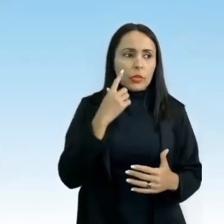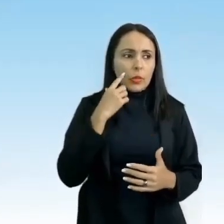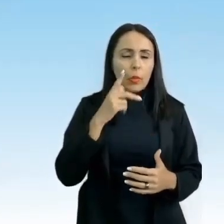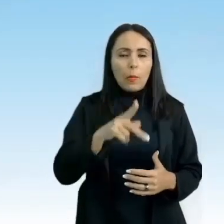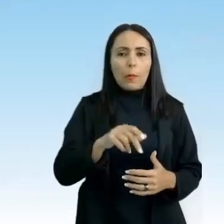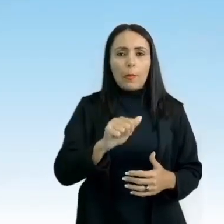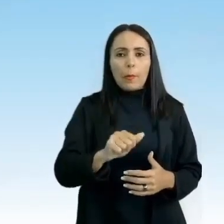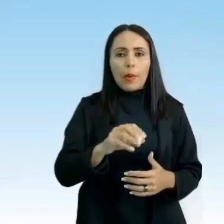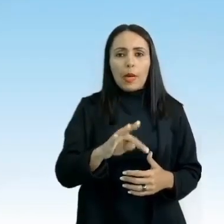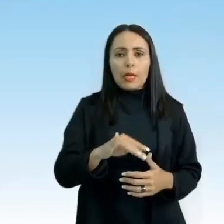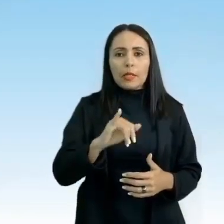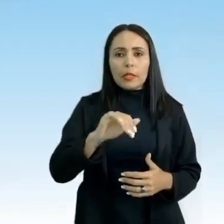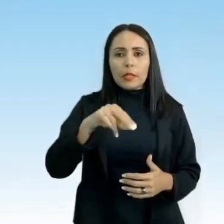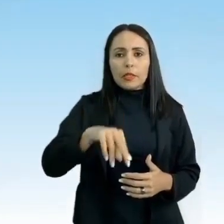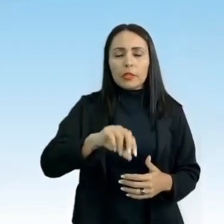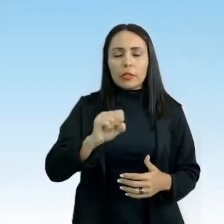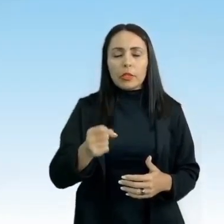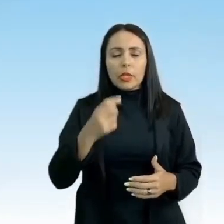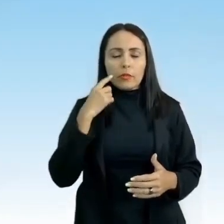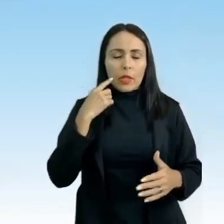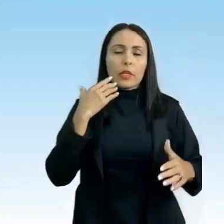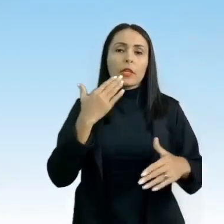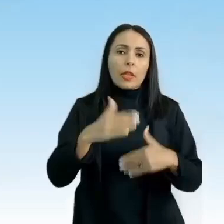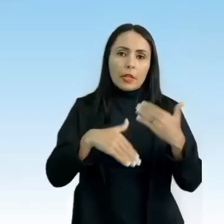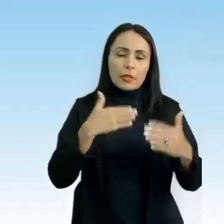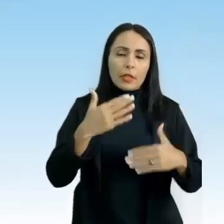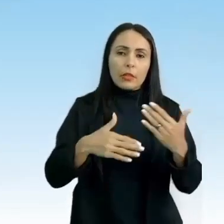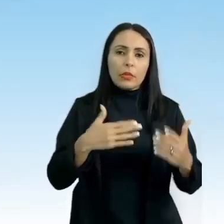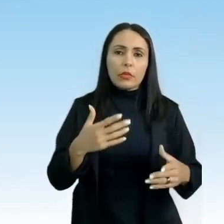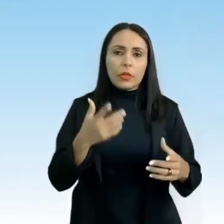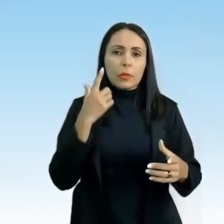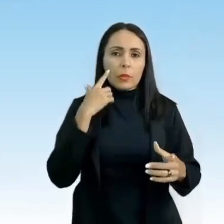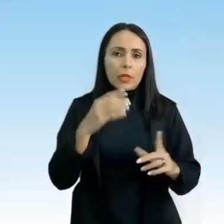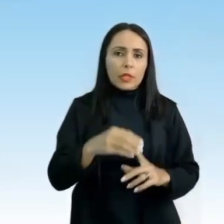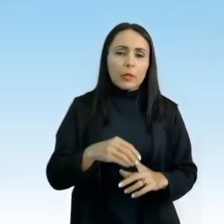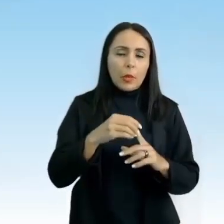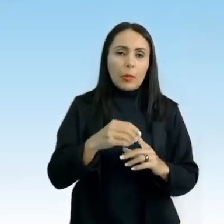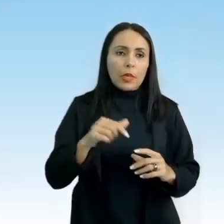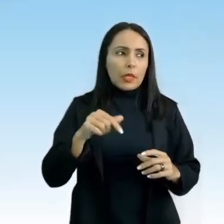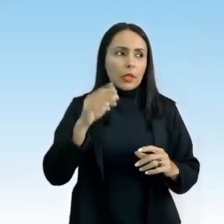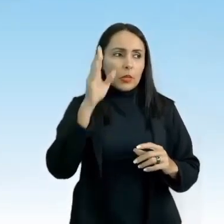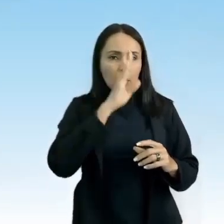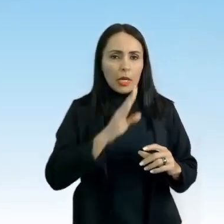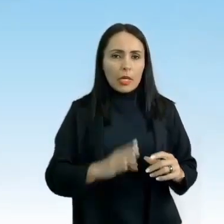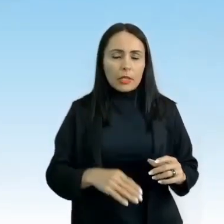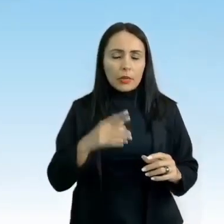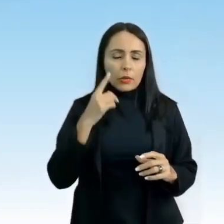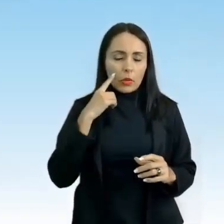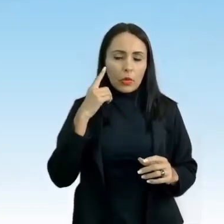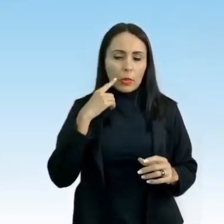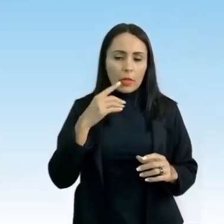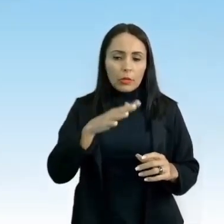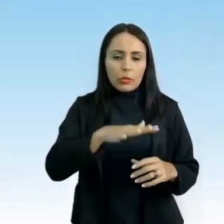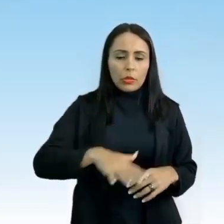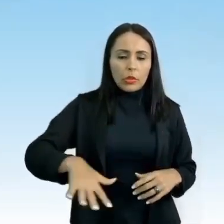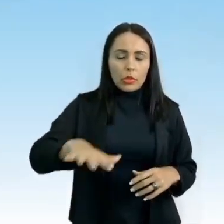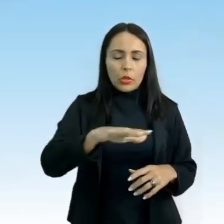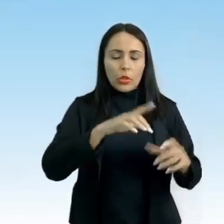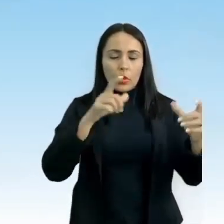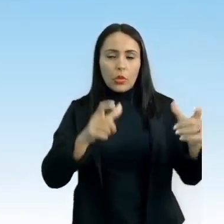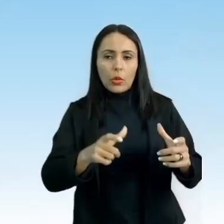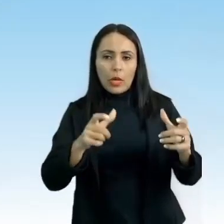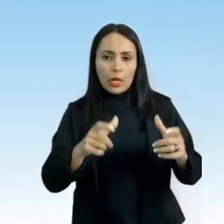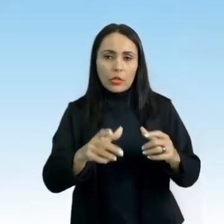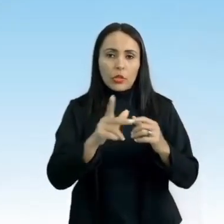popularidade da patinação artística vem crescendo muito, principalmente no Brasil. O número de clubes de patinação com professores